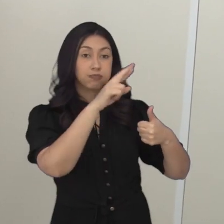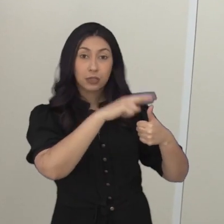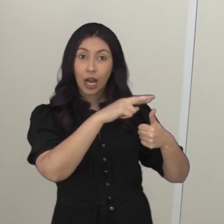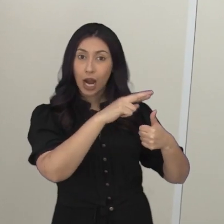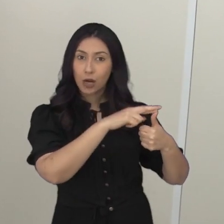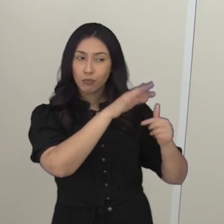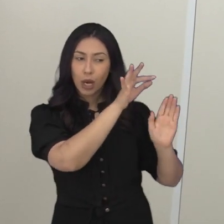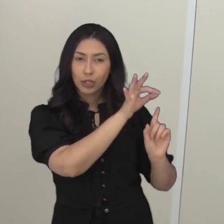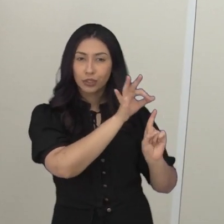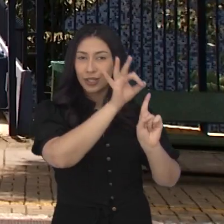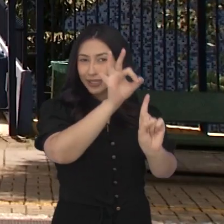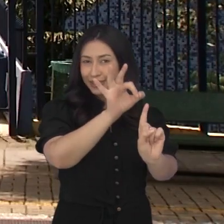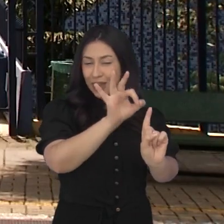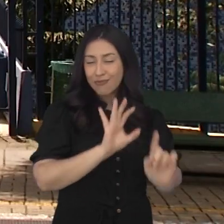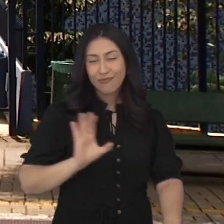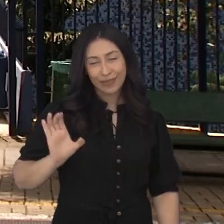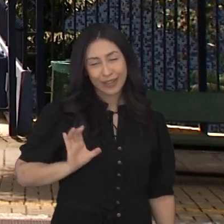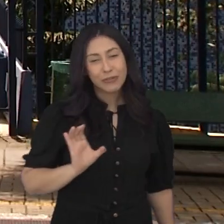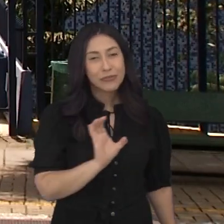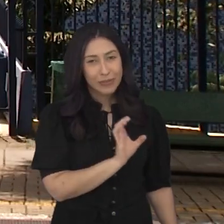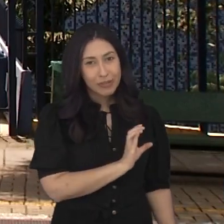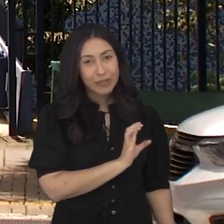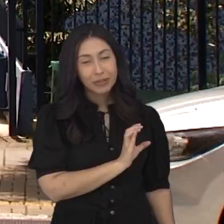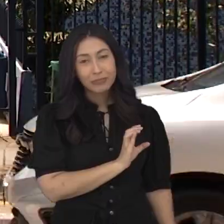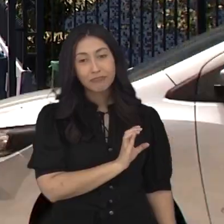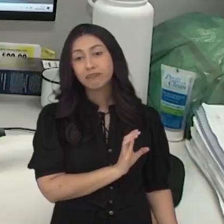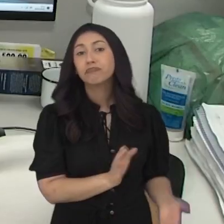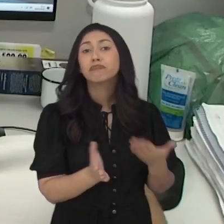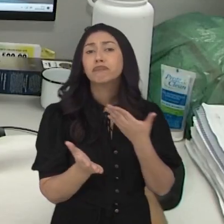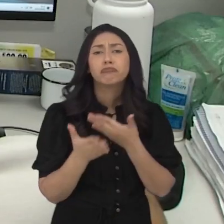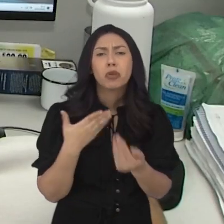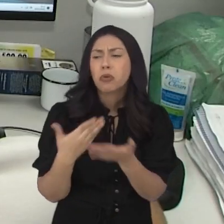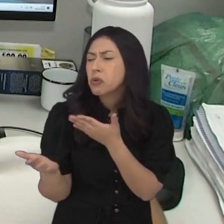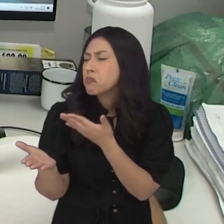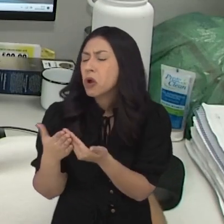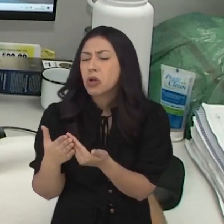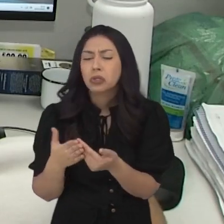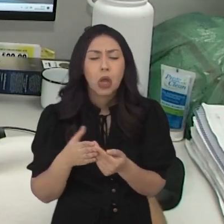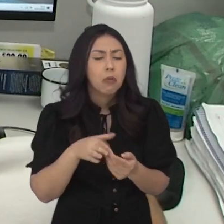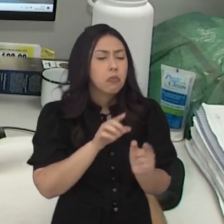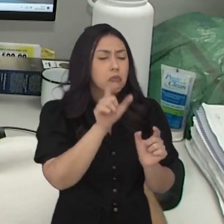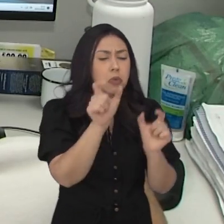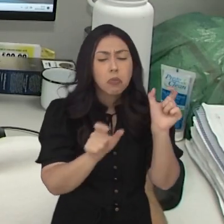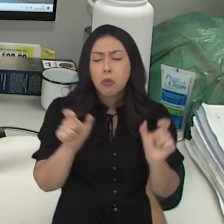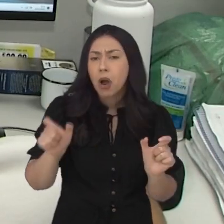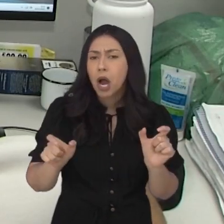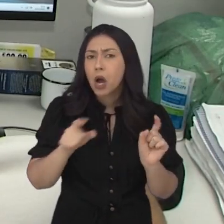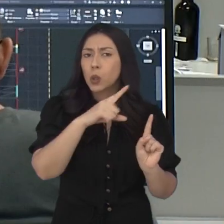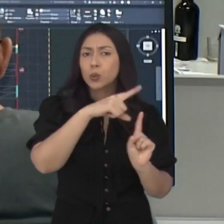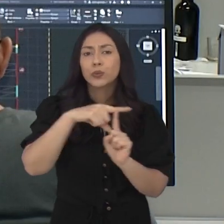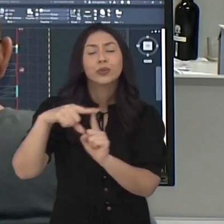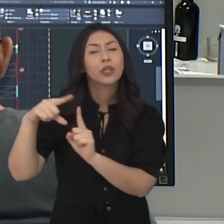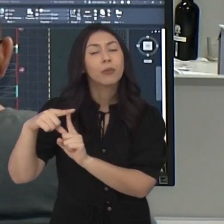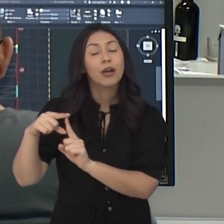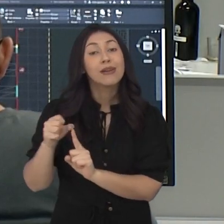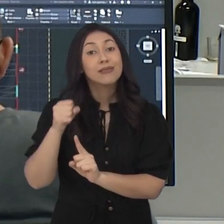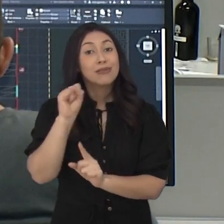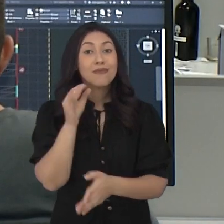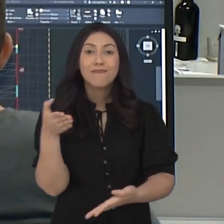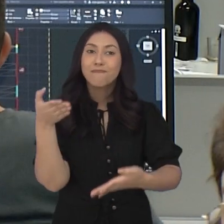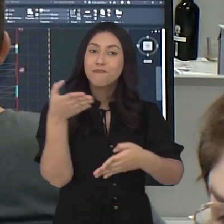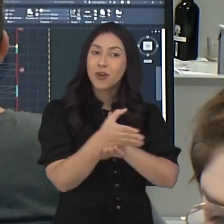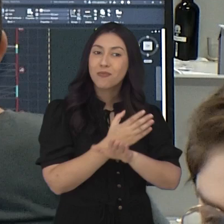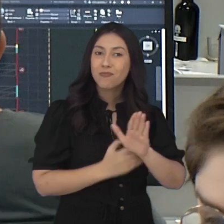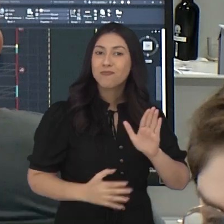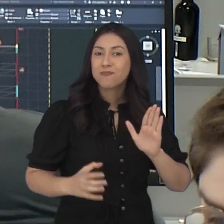cargos indicados são servidores comissionados. Independente do tipo de contratação, ao fazer parte da